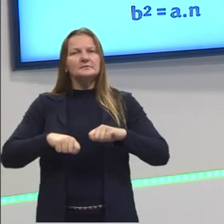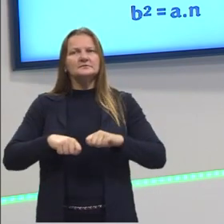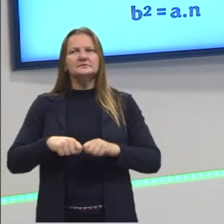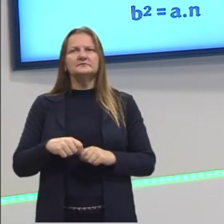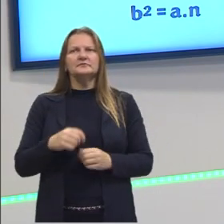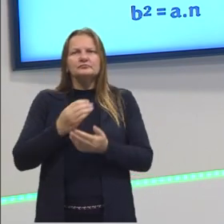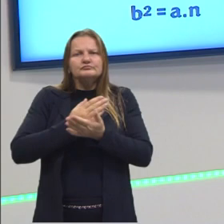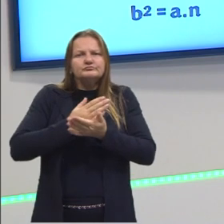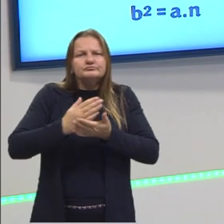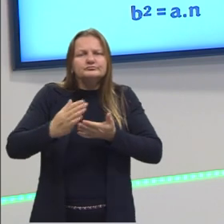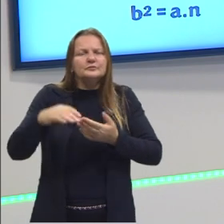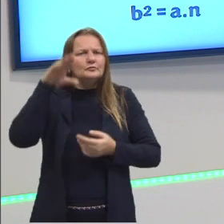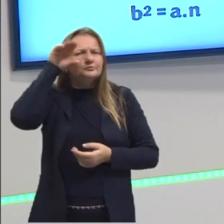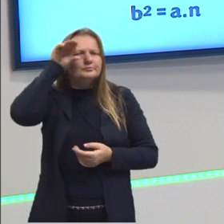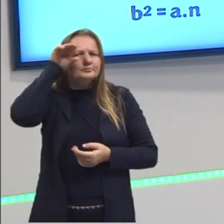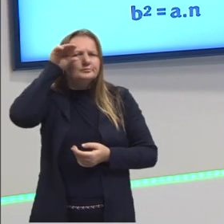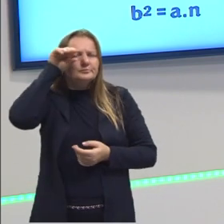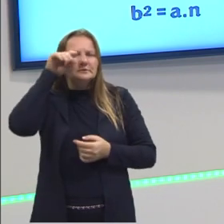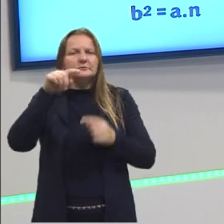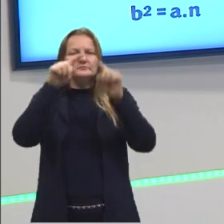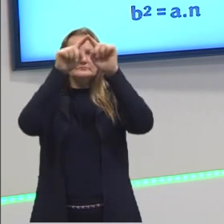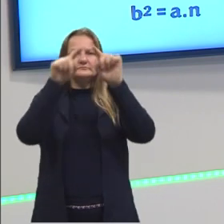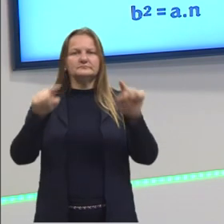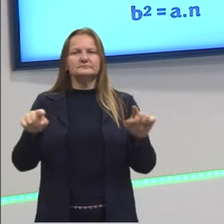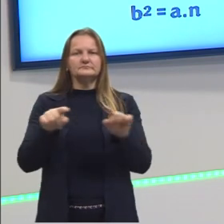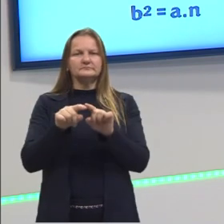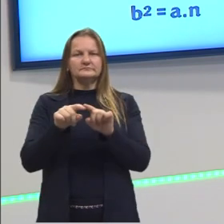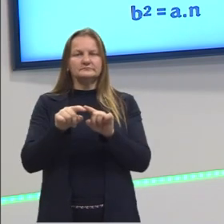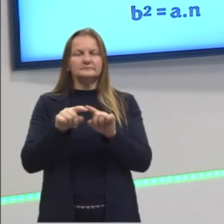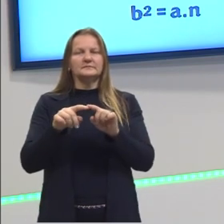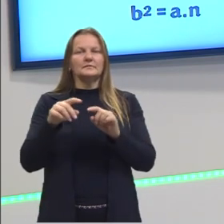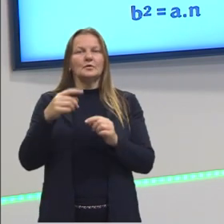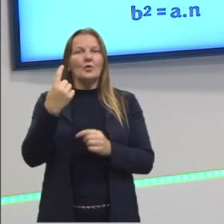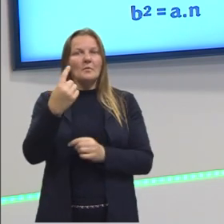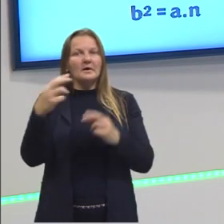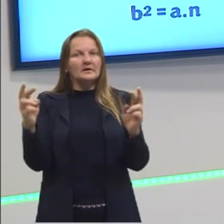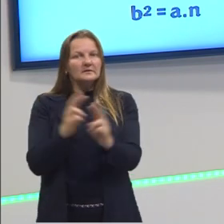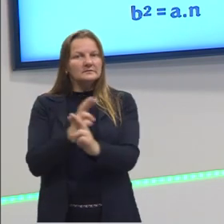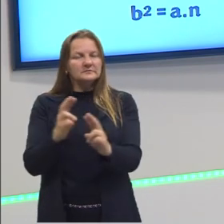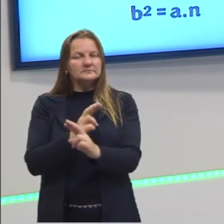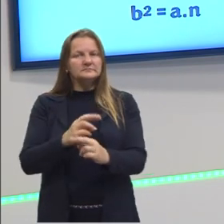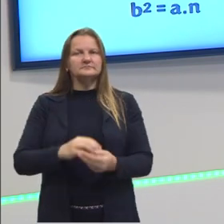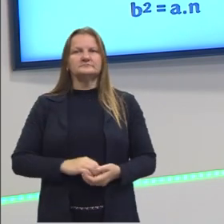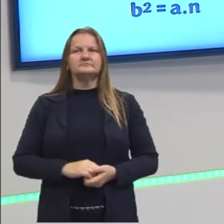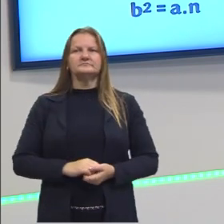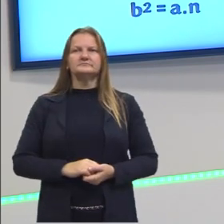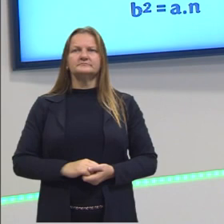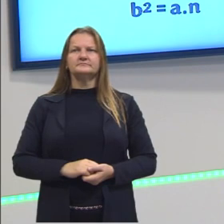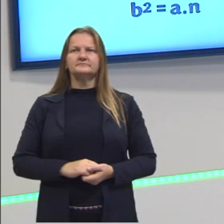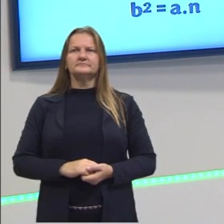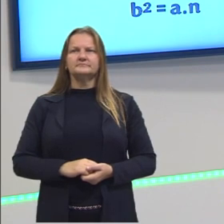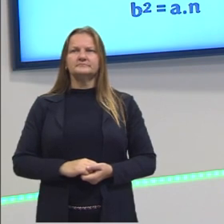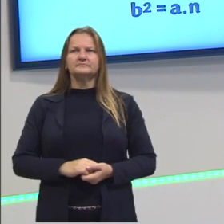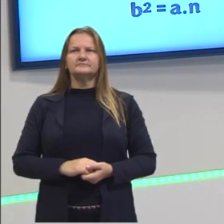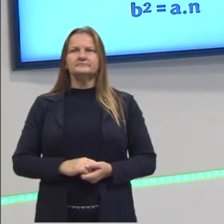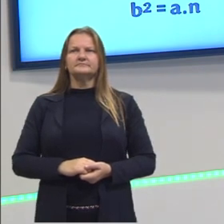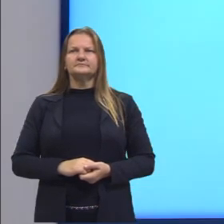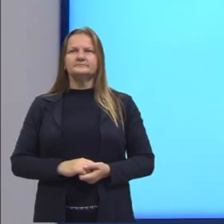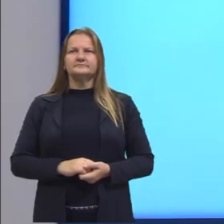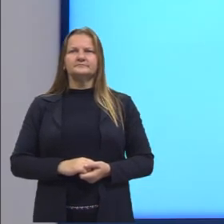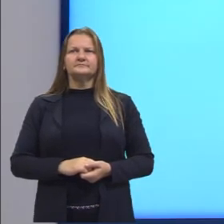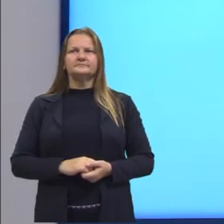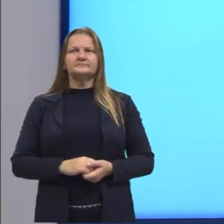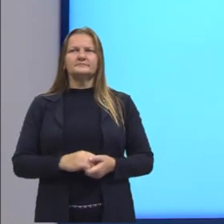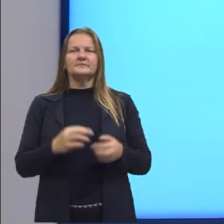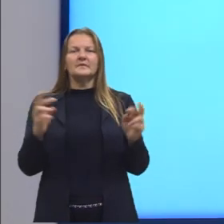a partir da observação dos triângulos, chegar em uma dessas relações, tá? Aqui, então, nós vamos trabalhar